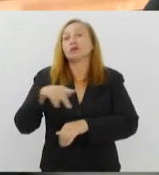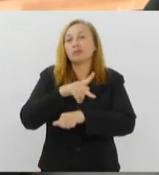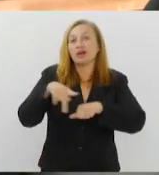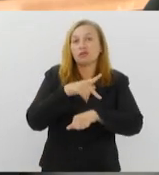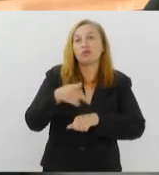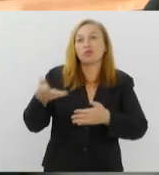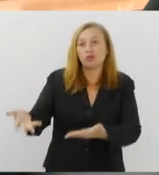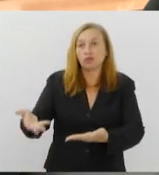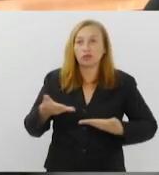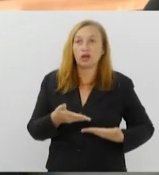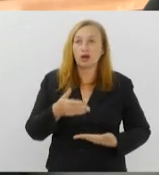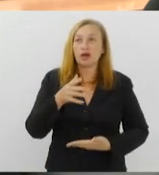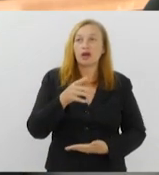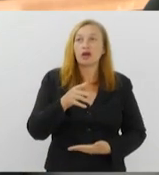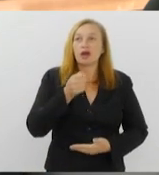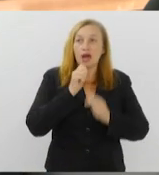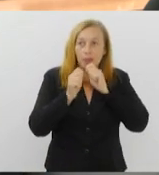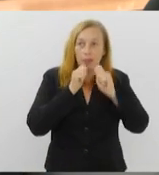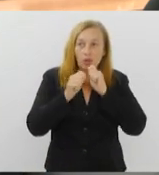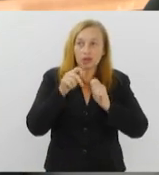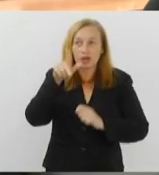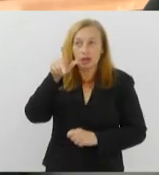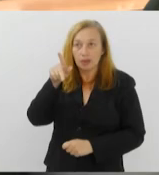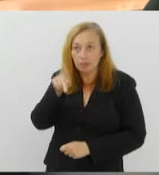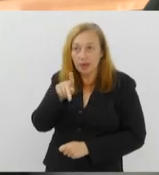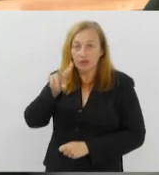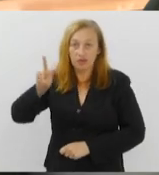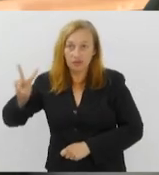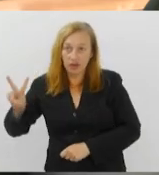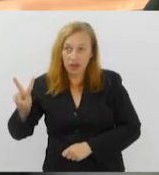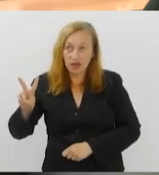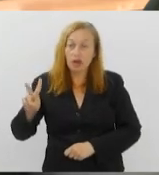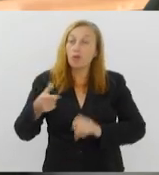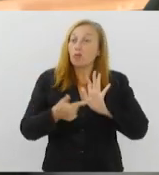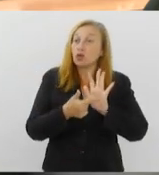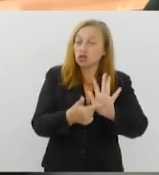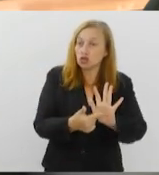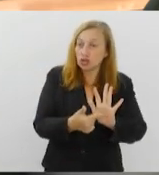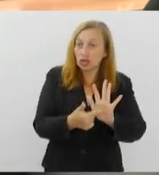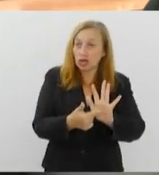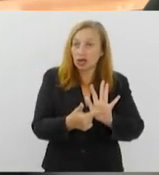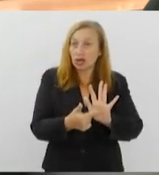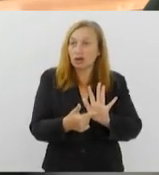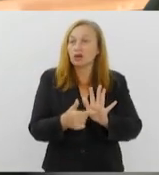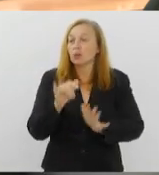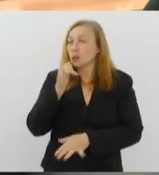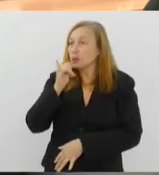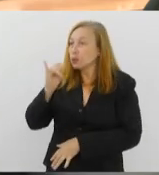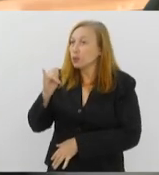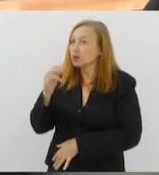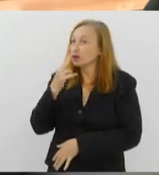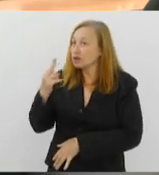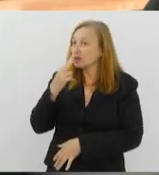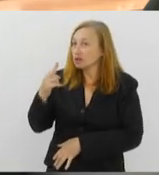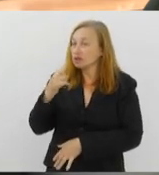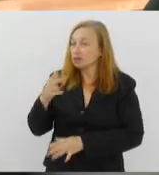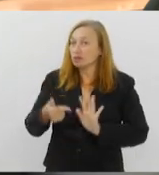Viviani para saber mais sobre os problemas que esses cigarros eletrônicos podem causar à saúde. Bom dia, PV.